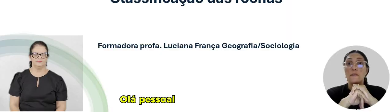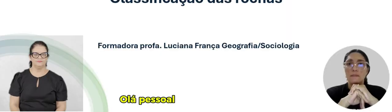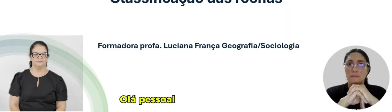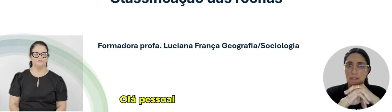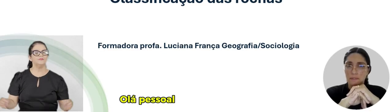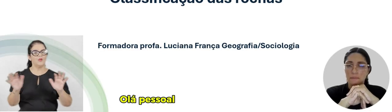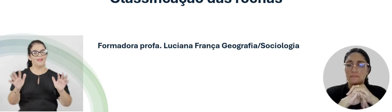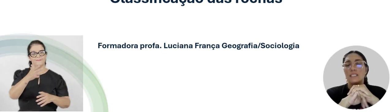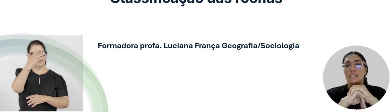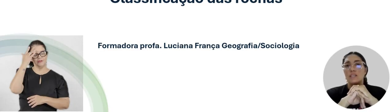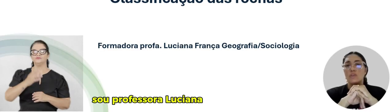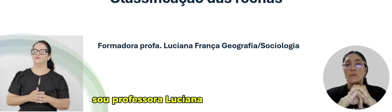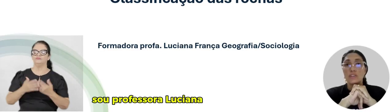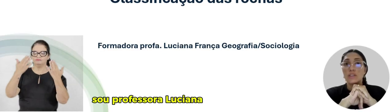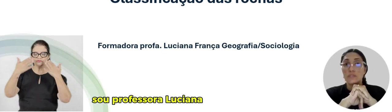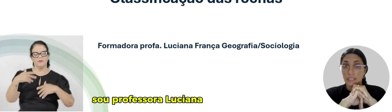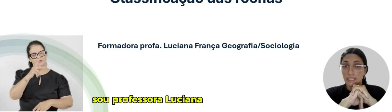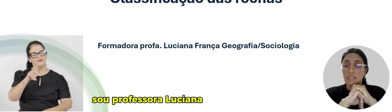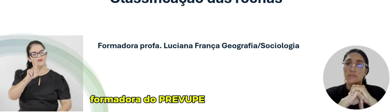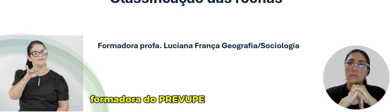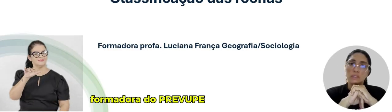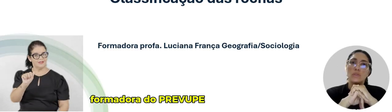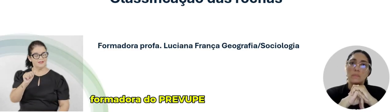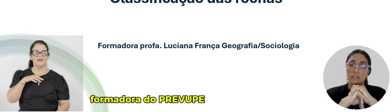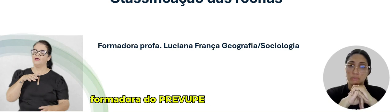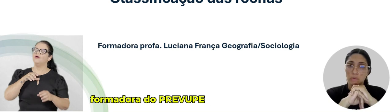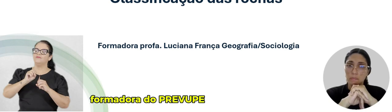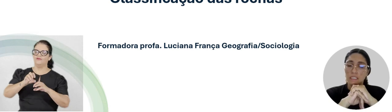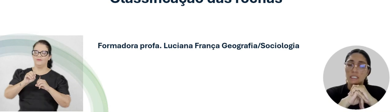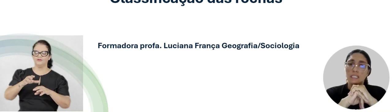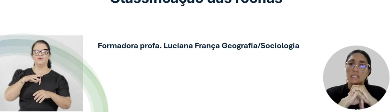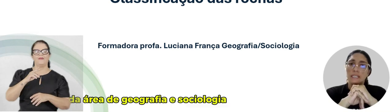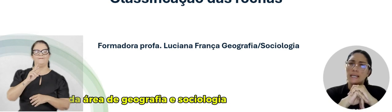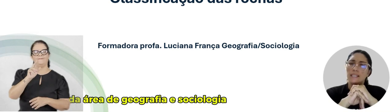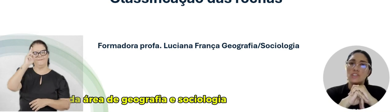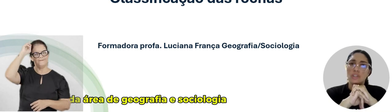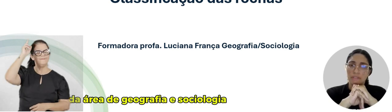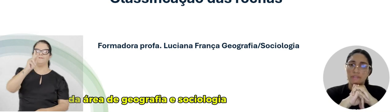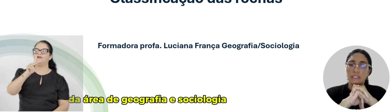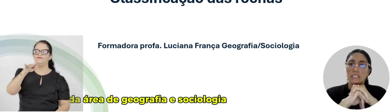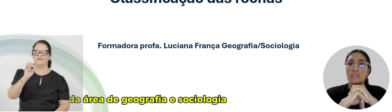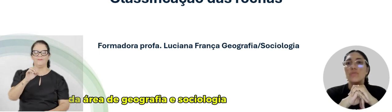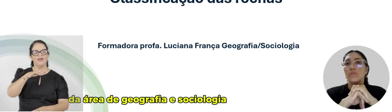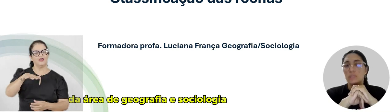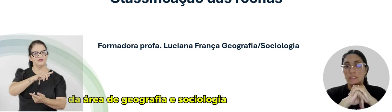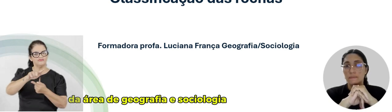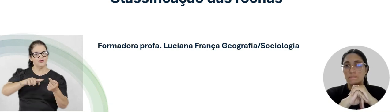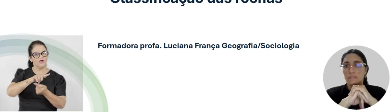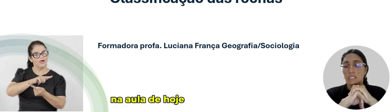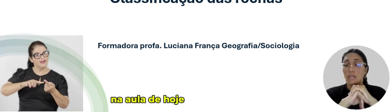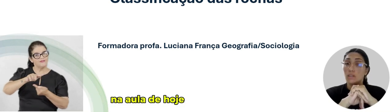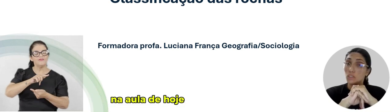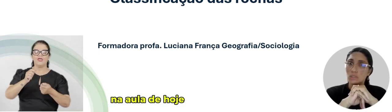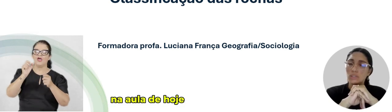Olá pessoal, sou a professora Luciana, formadora do Prevup, da área de Geografia e Sociologia.